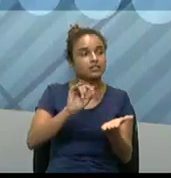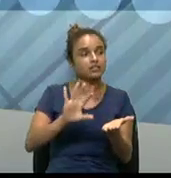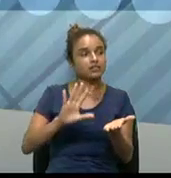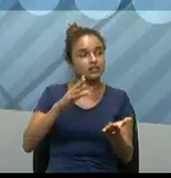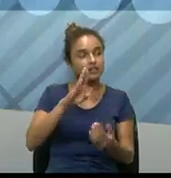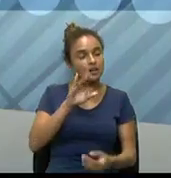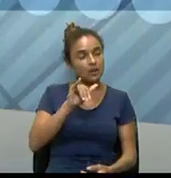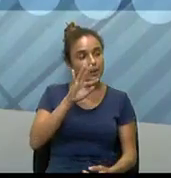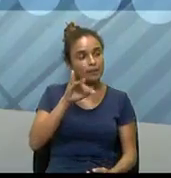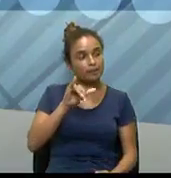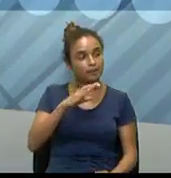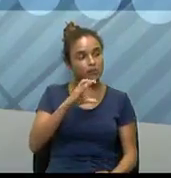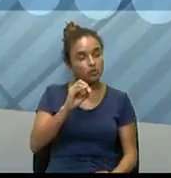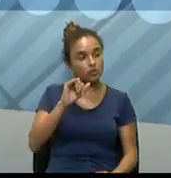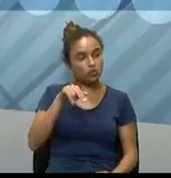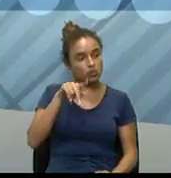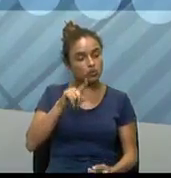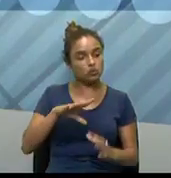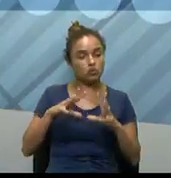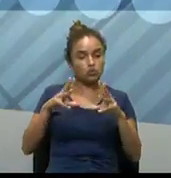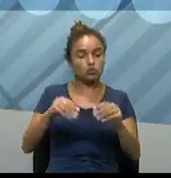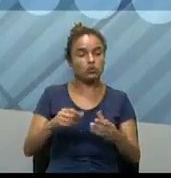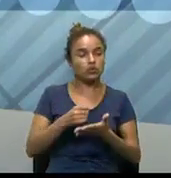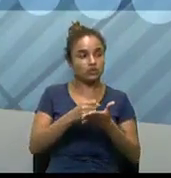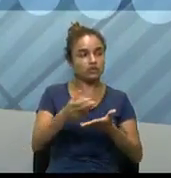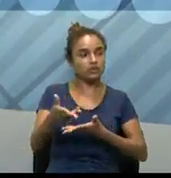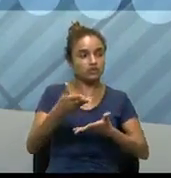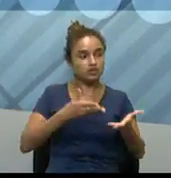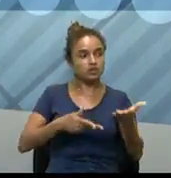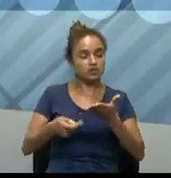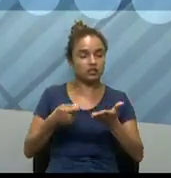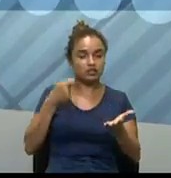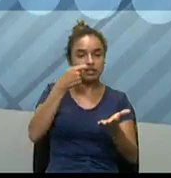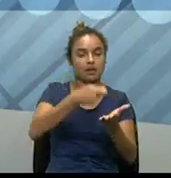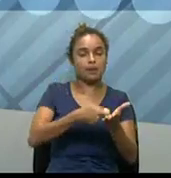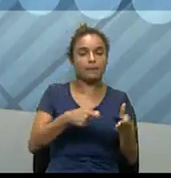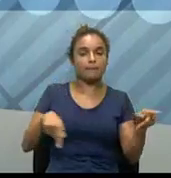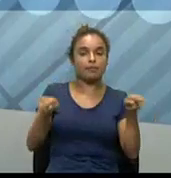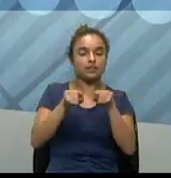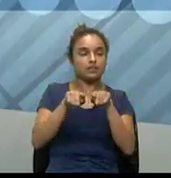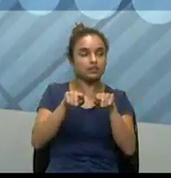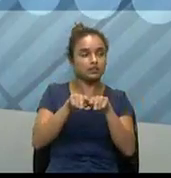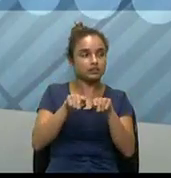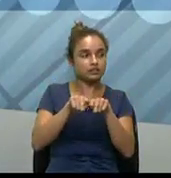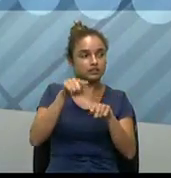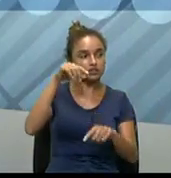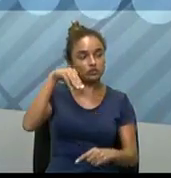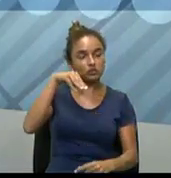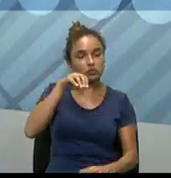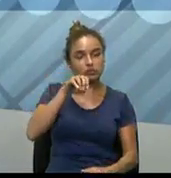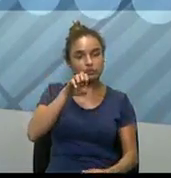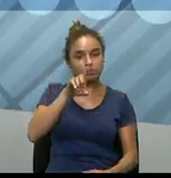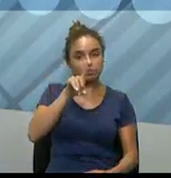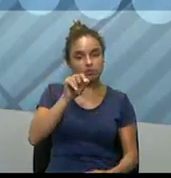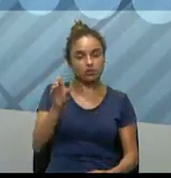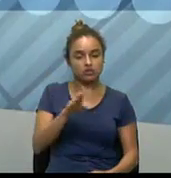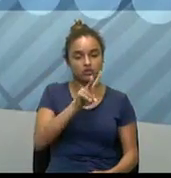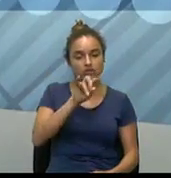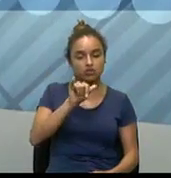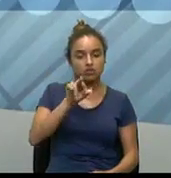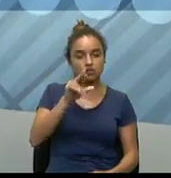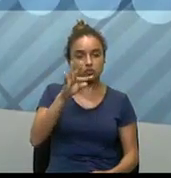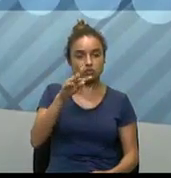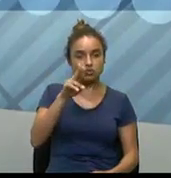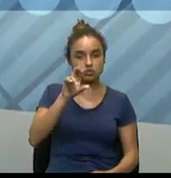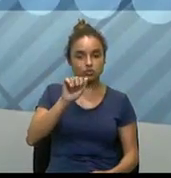bitcoin, então, todo esse serviço, ele é pago também através da moeda virtual. e aí todos estão